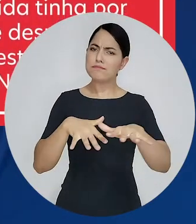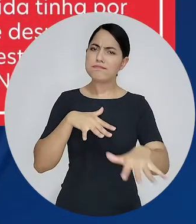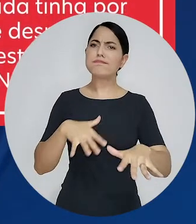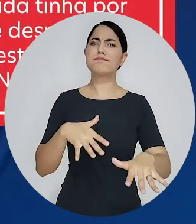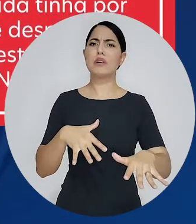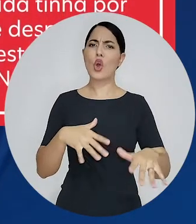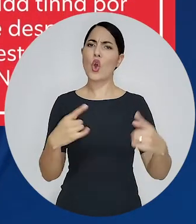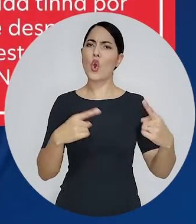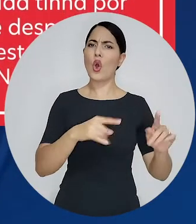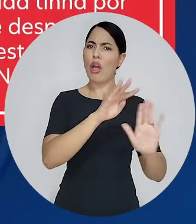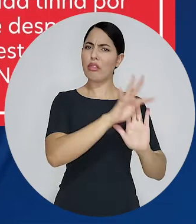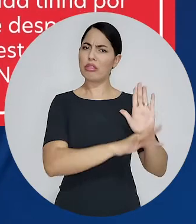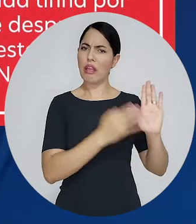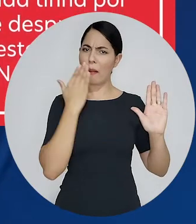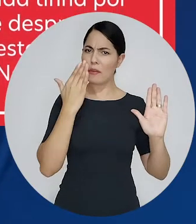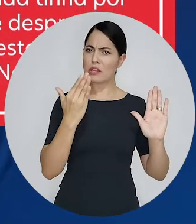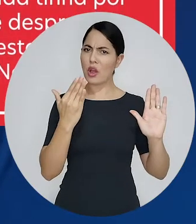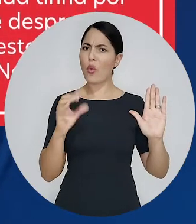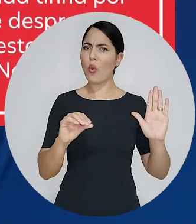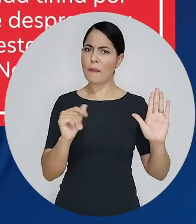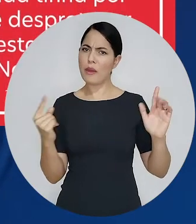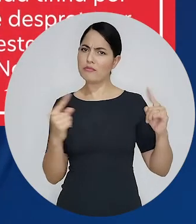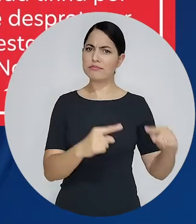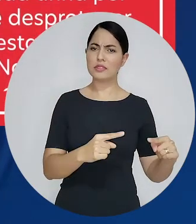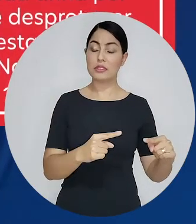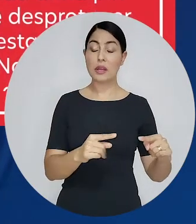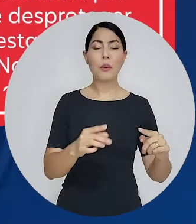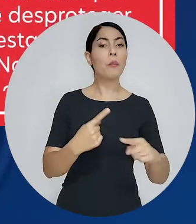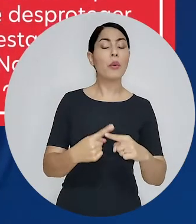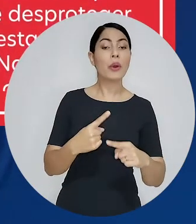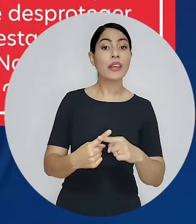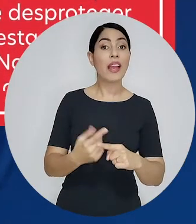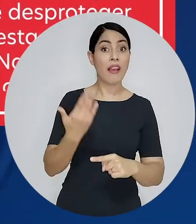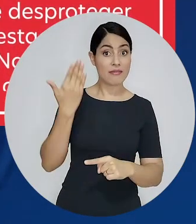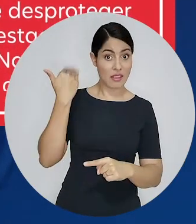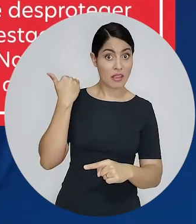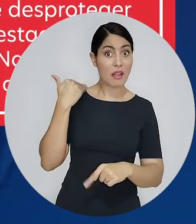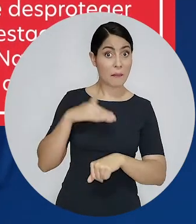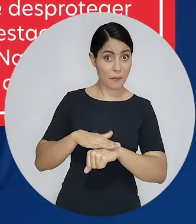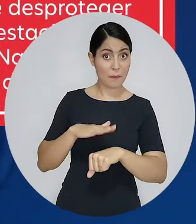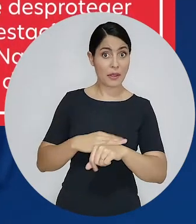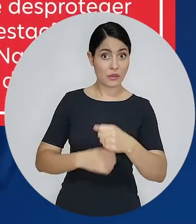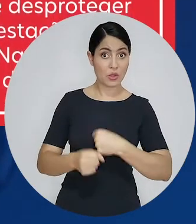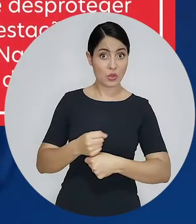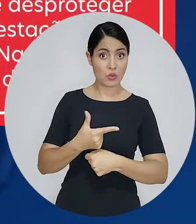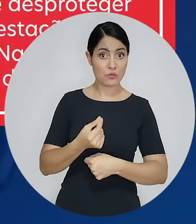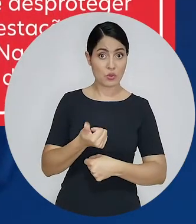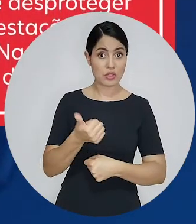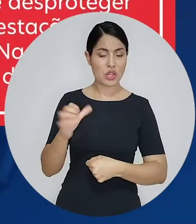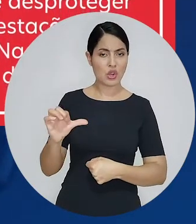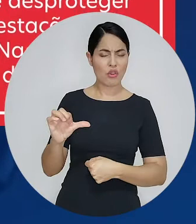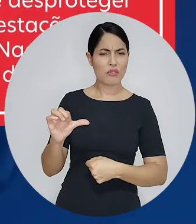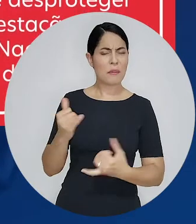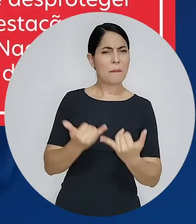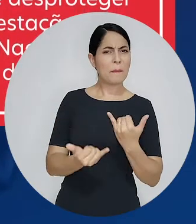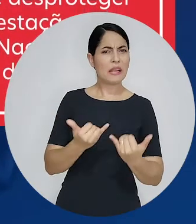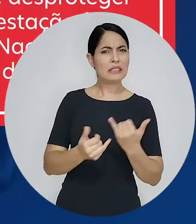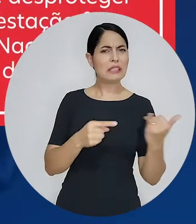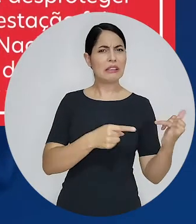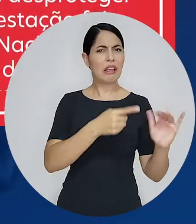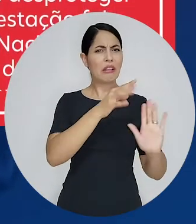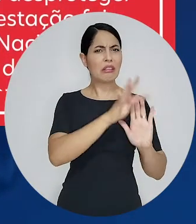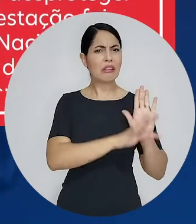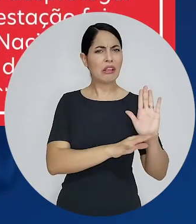debate e se mobilizou contra o texto apresentado. A ordem avaliou naquela ocasião que a medida tinha por